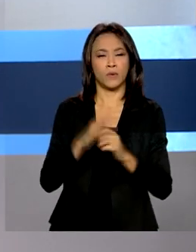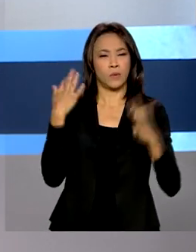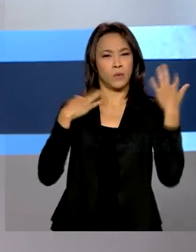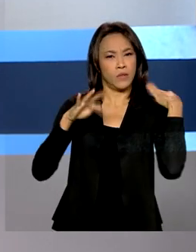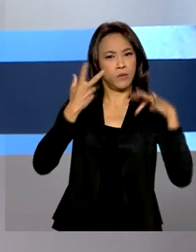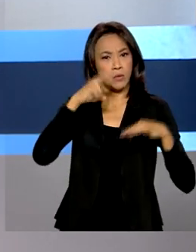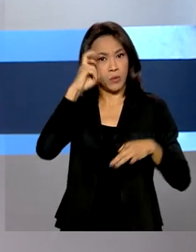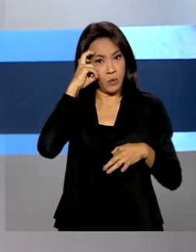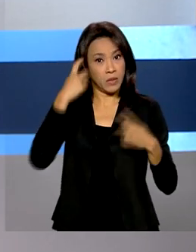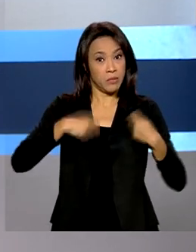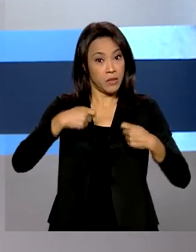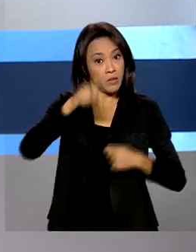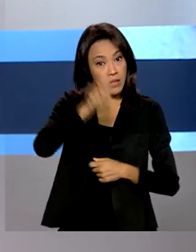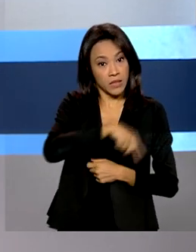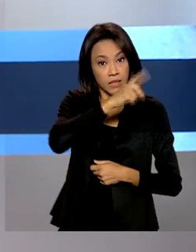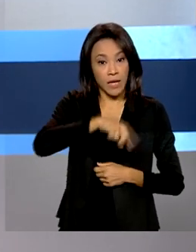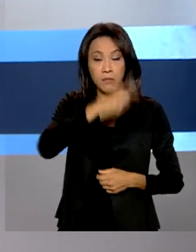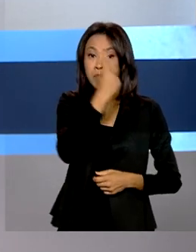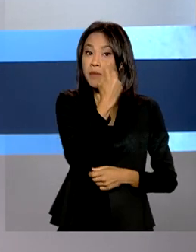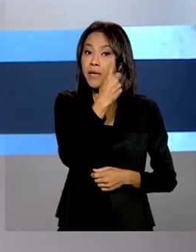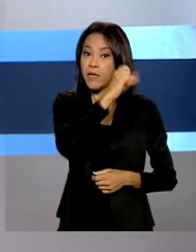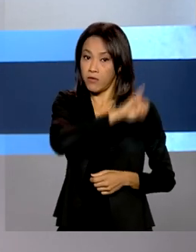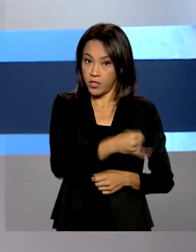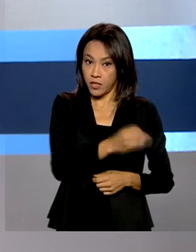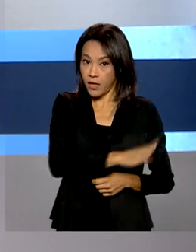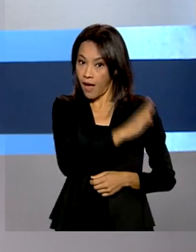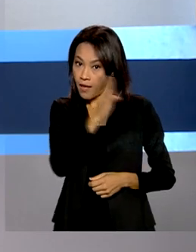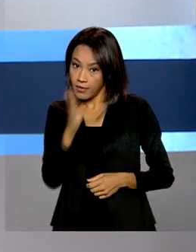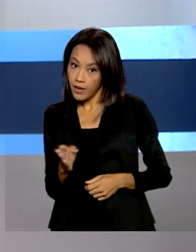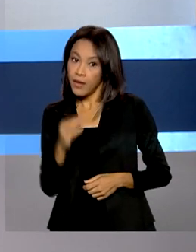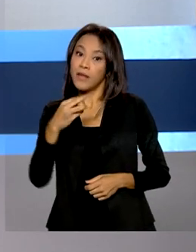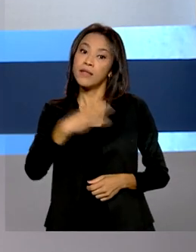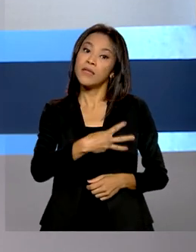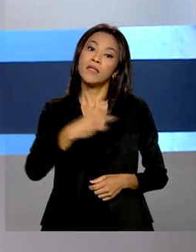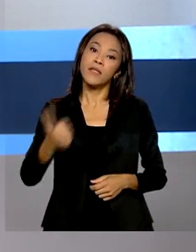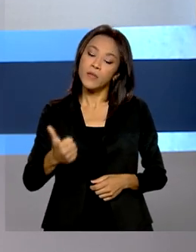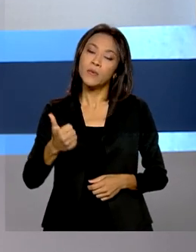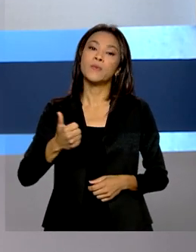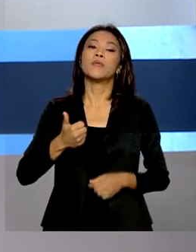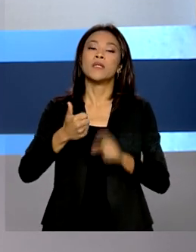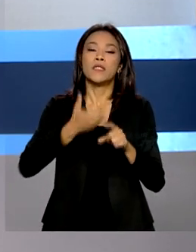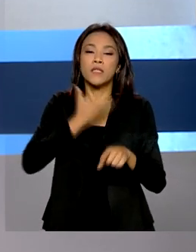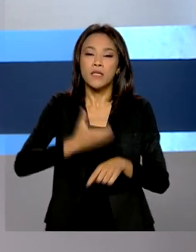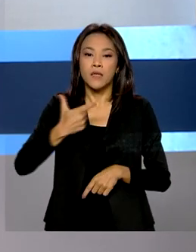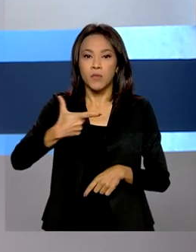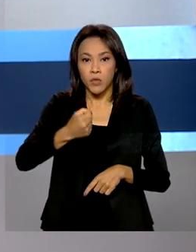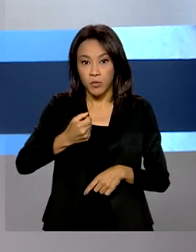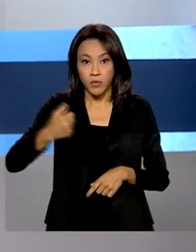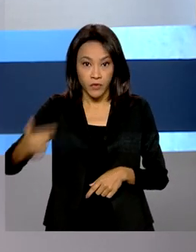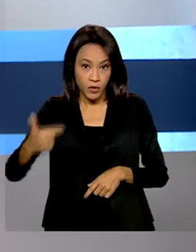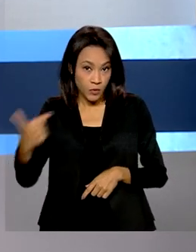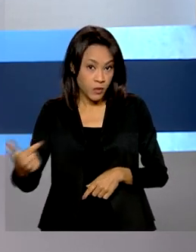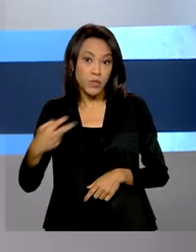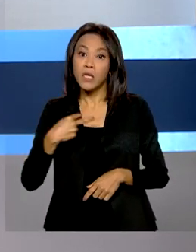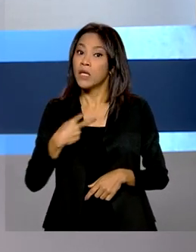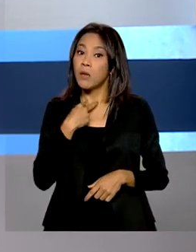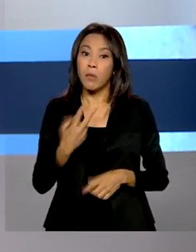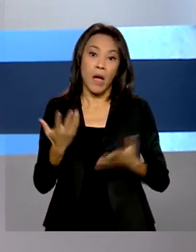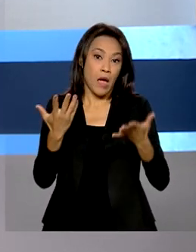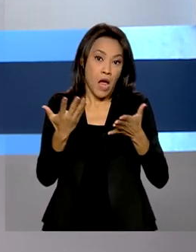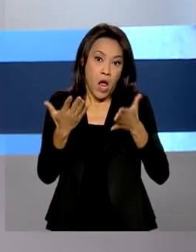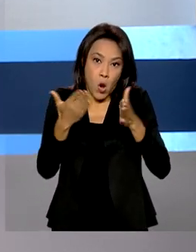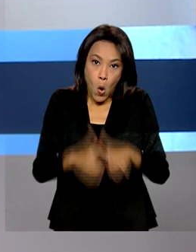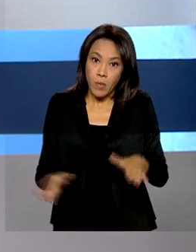cancelados de 1º de janeiro a 31 de dezembro de 2022, o prestador não é obrigado a reembolsar os valores